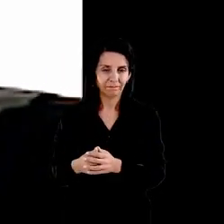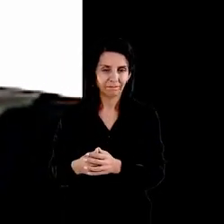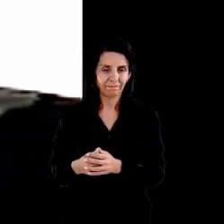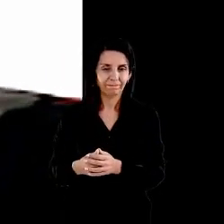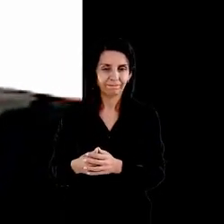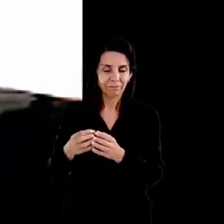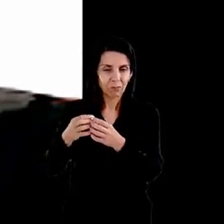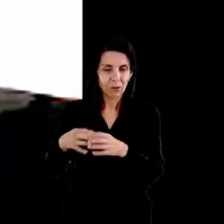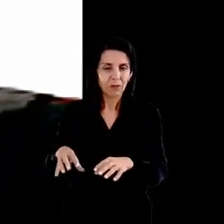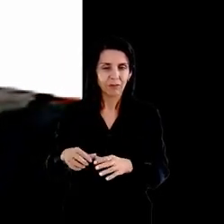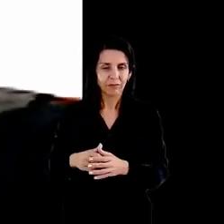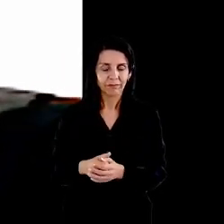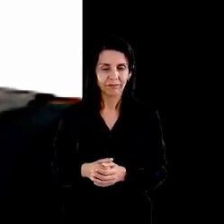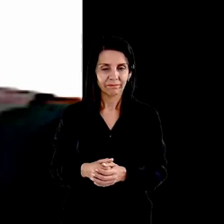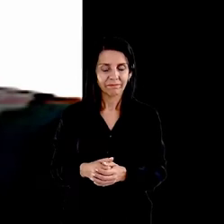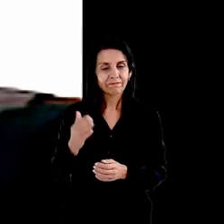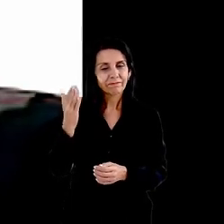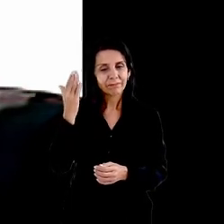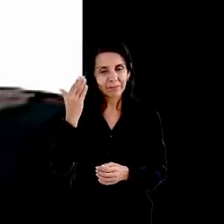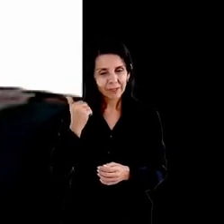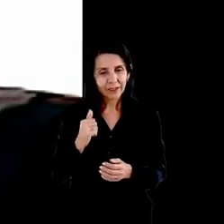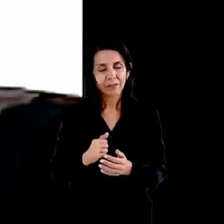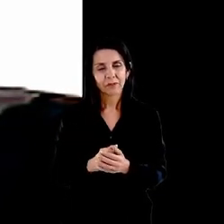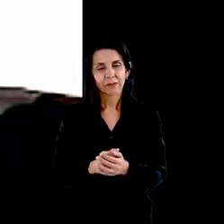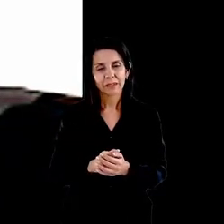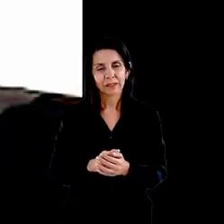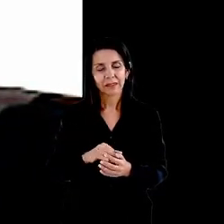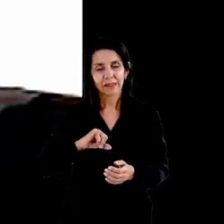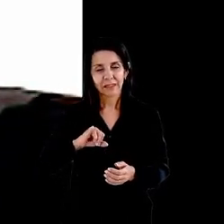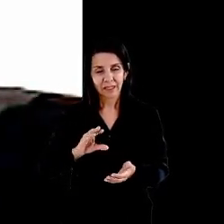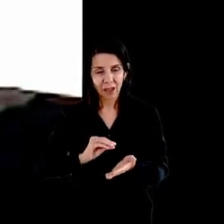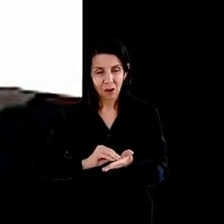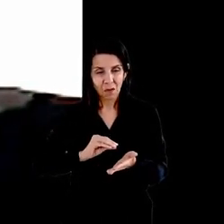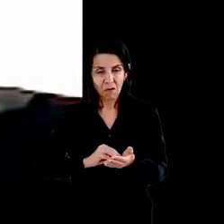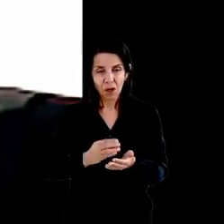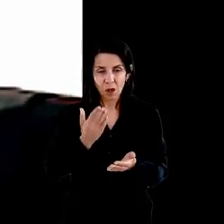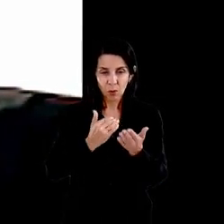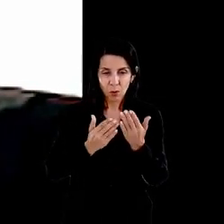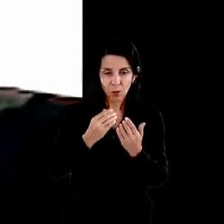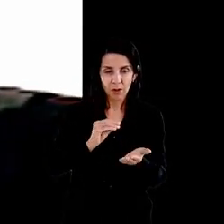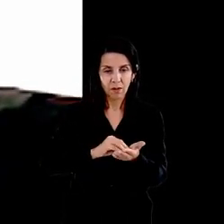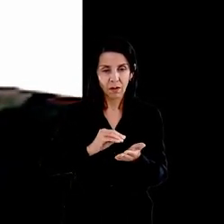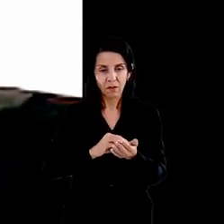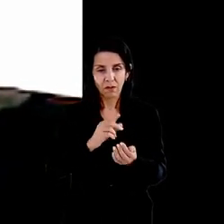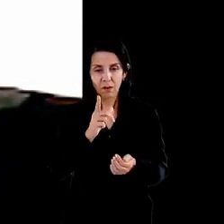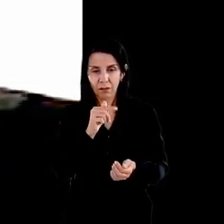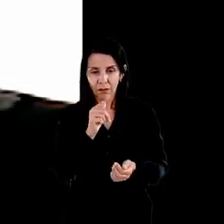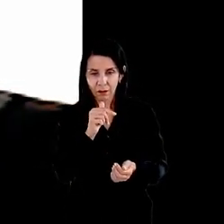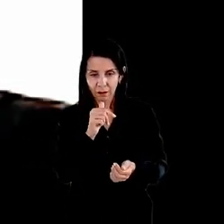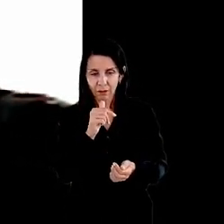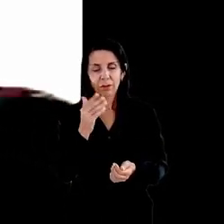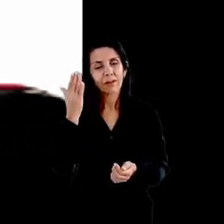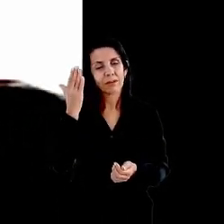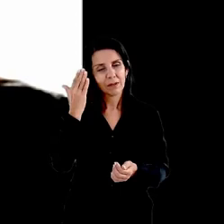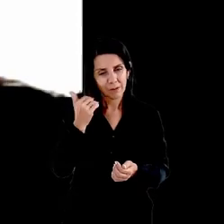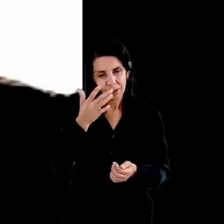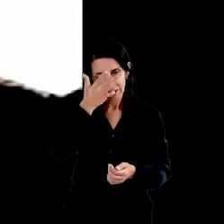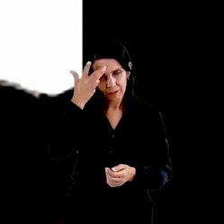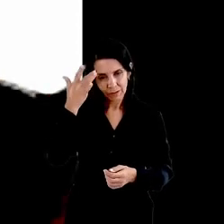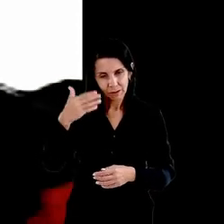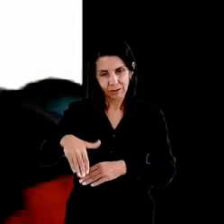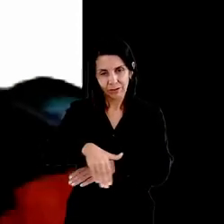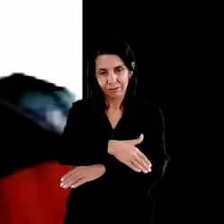a insuficiência da alimentação e da água que a população de rua tem por isso é